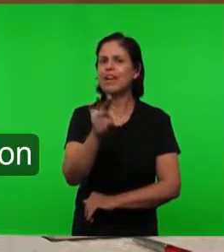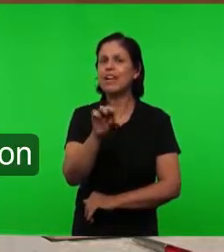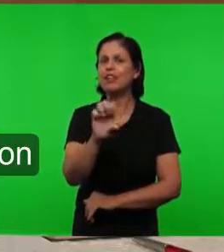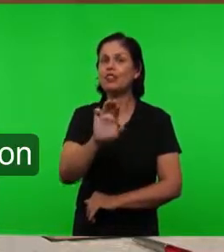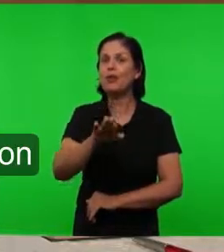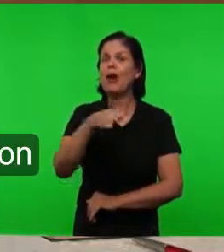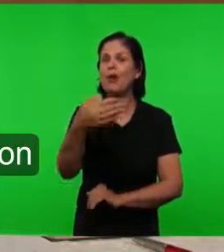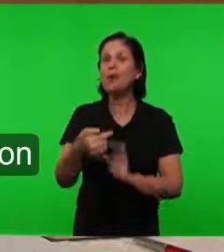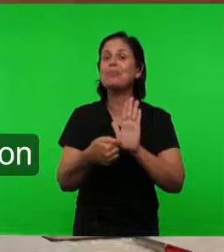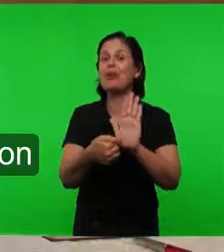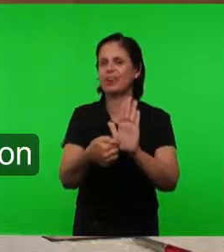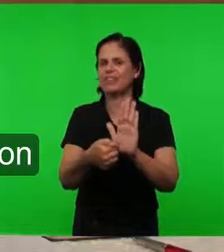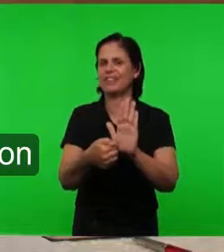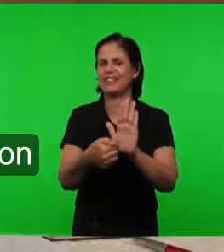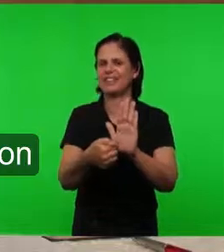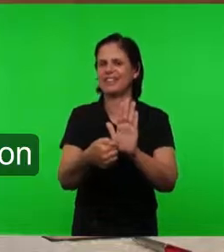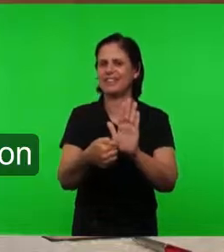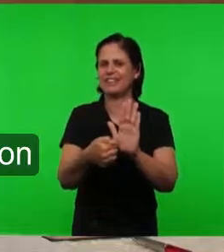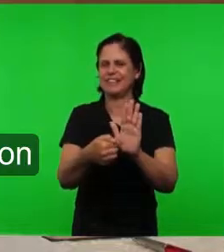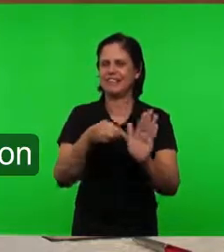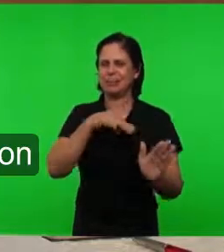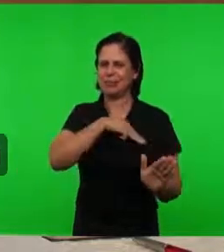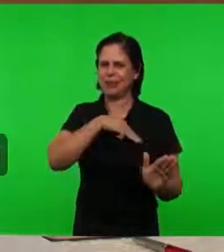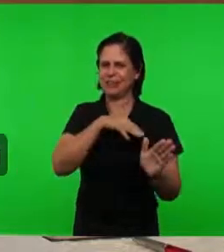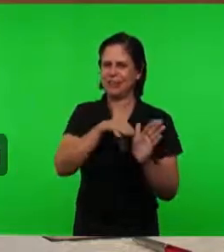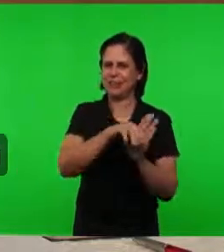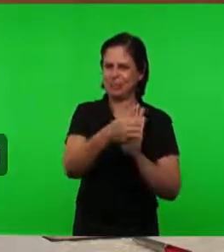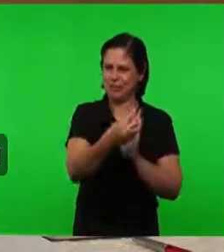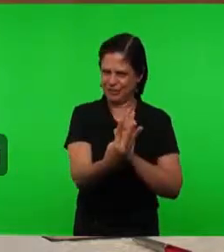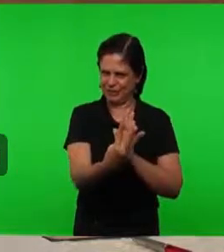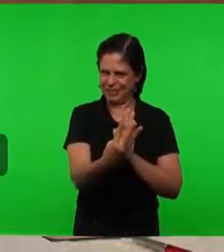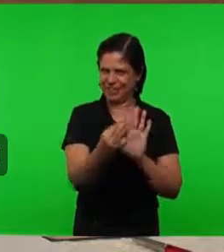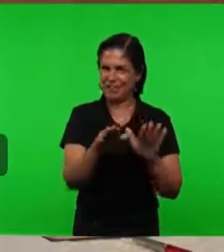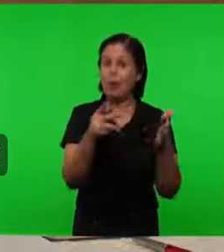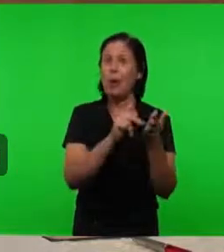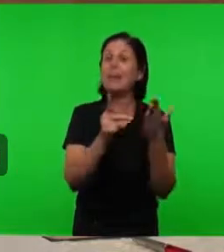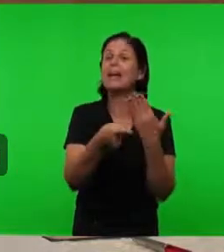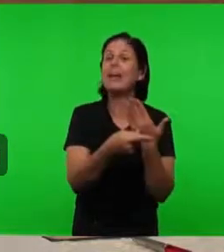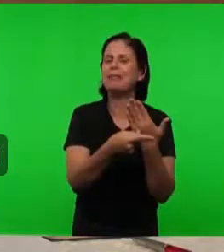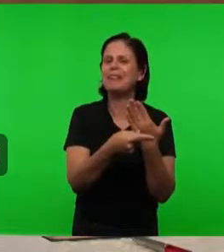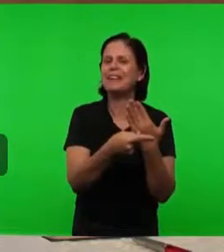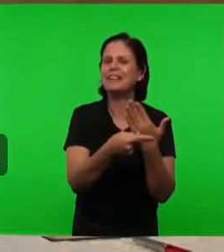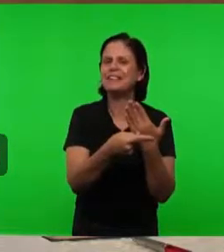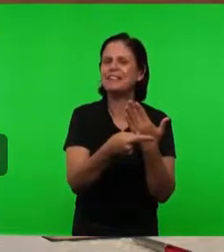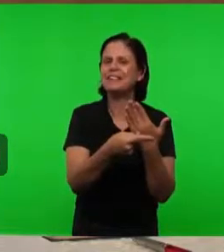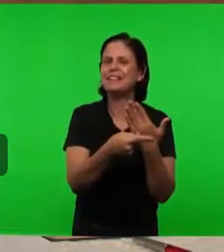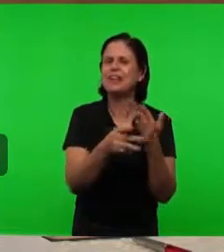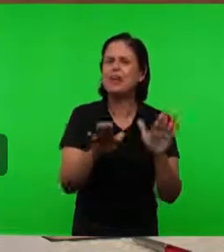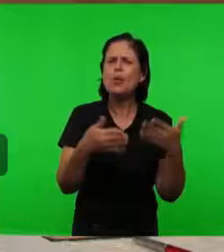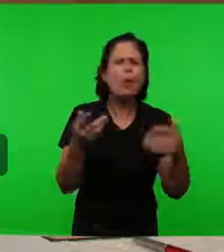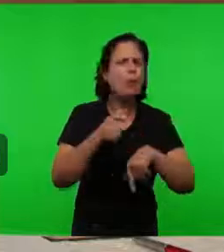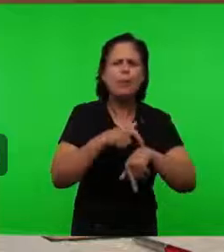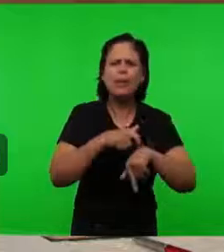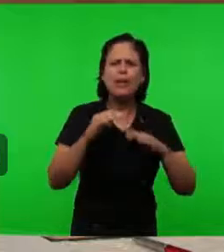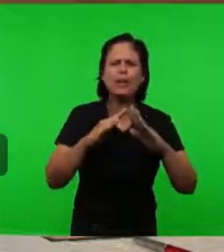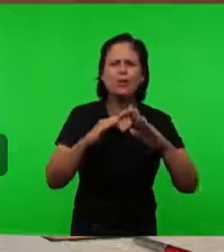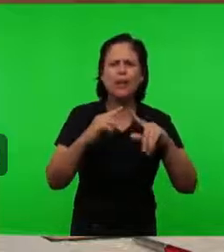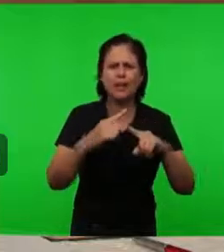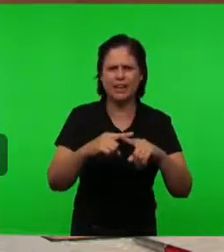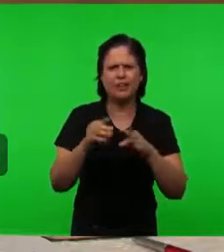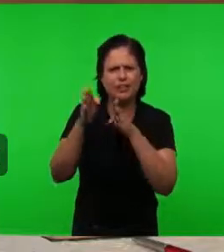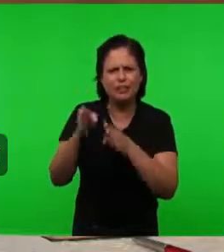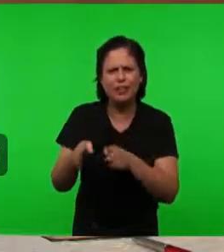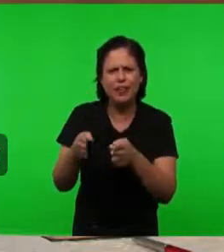Em Mateus Capítulo 13 A resposta A essa pergunta Para responder Em que momento A igreja Perdeu A